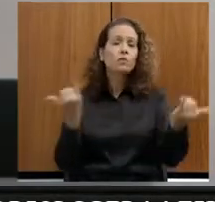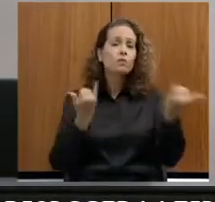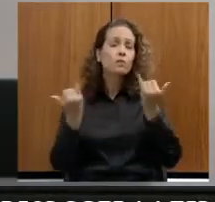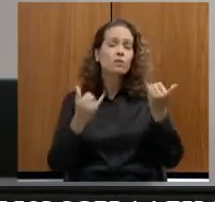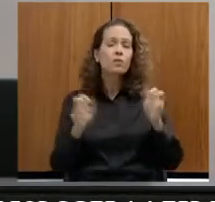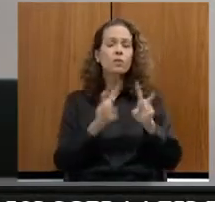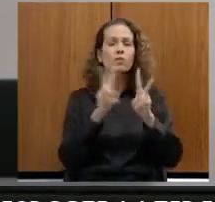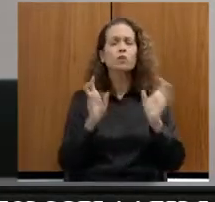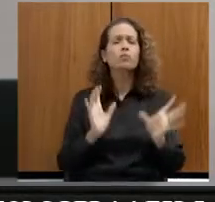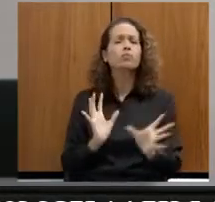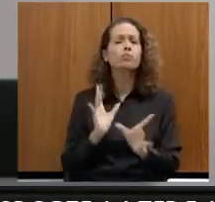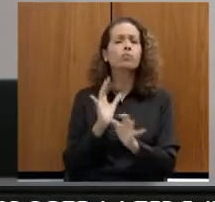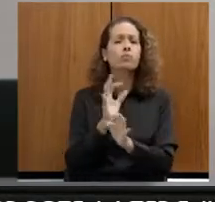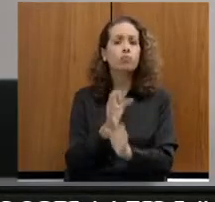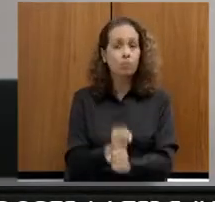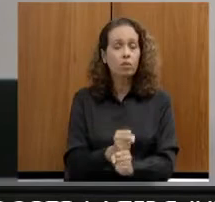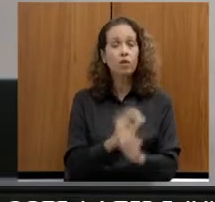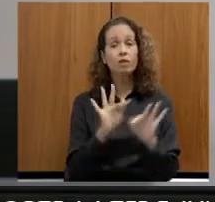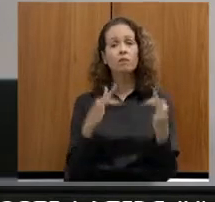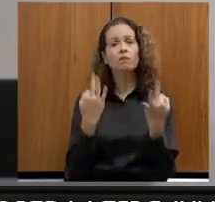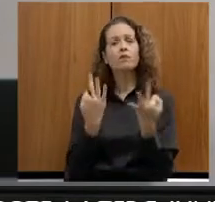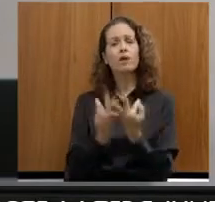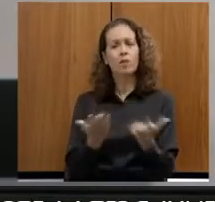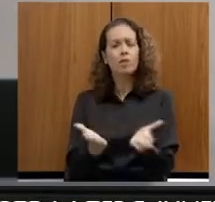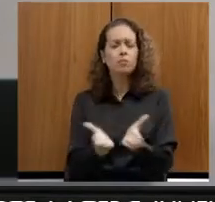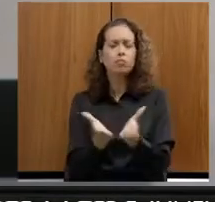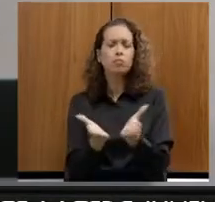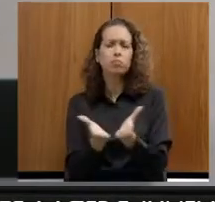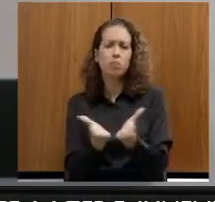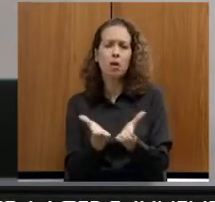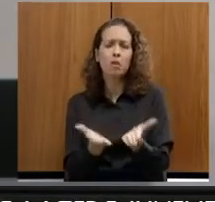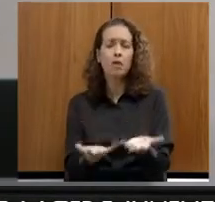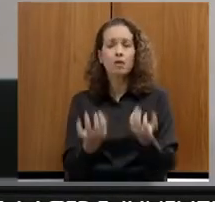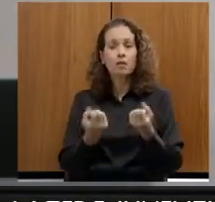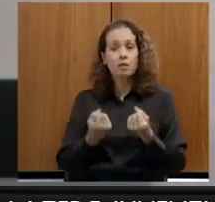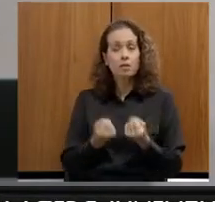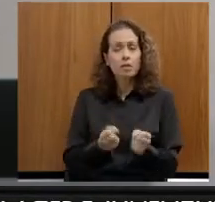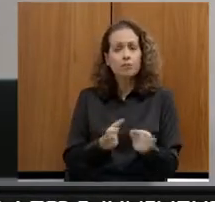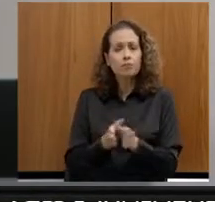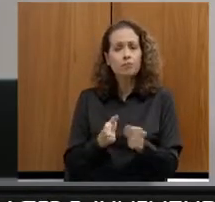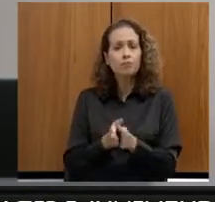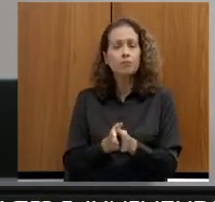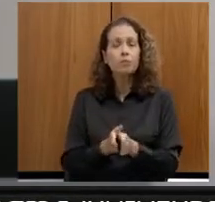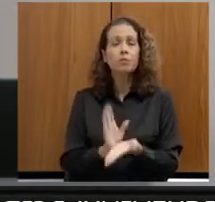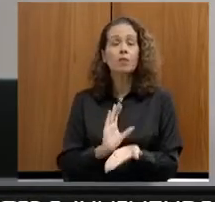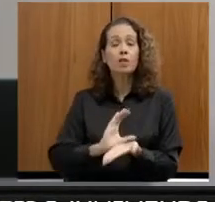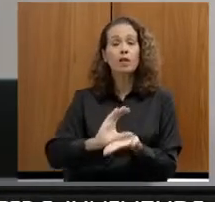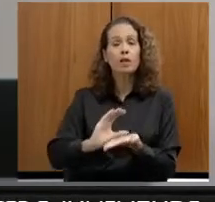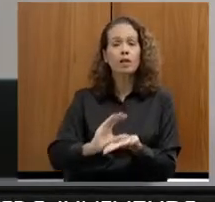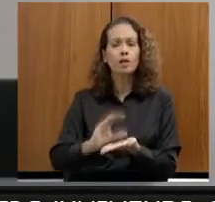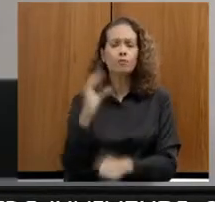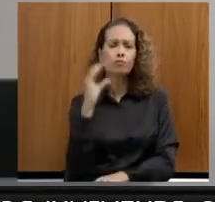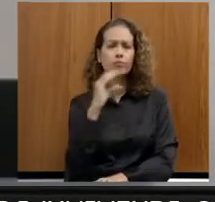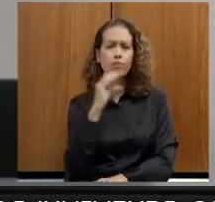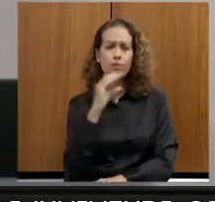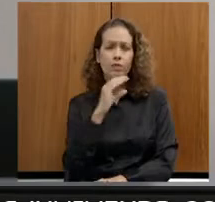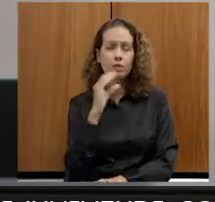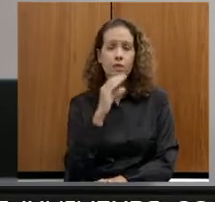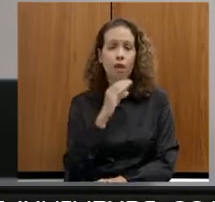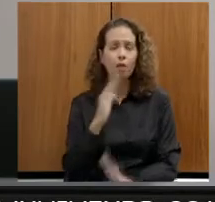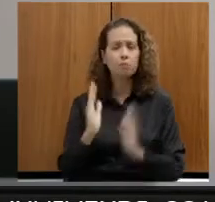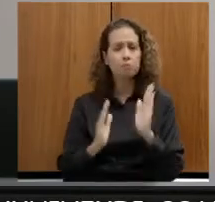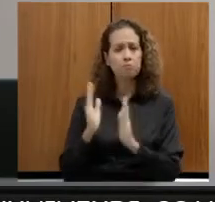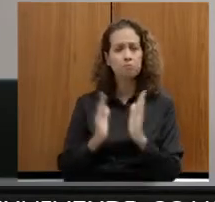do número total de famílias de baixa renda atendidas pela renda emergencial temporária. Força Família.